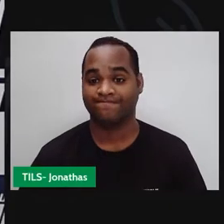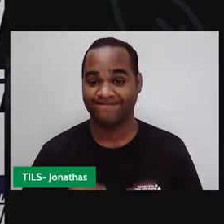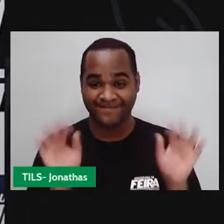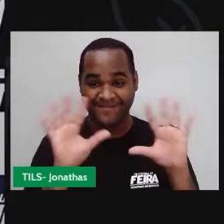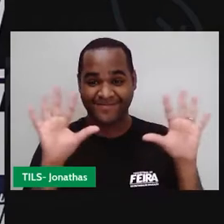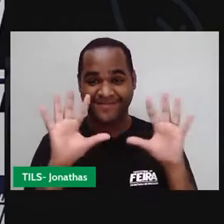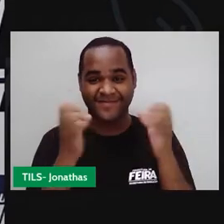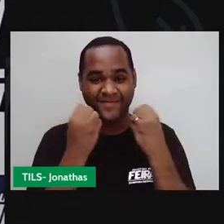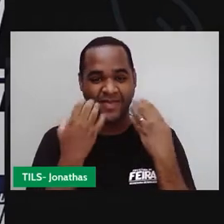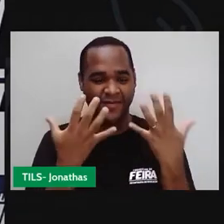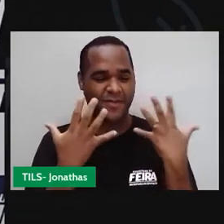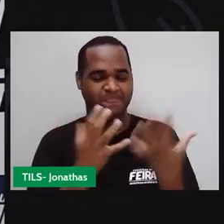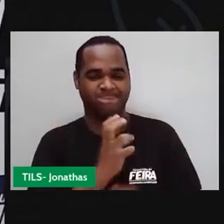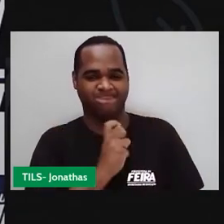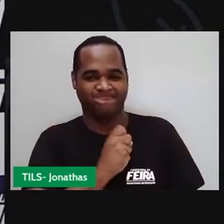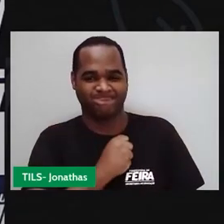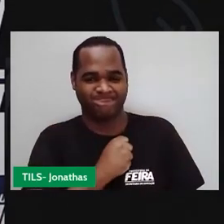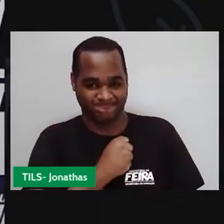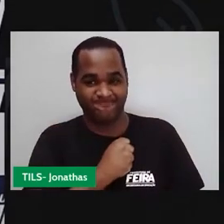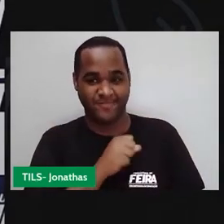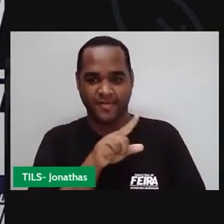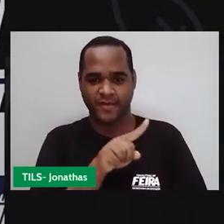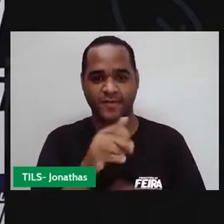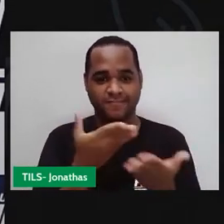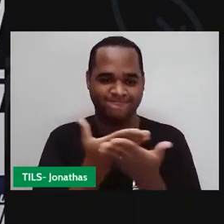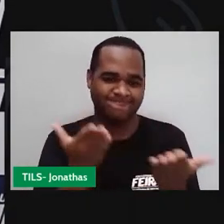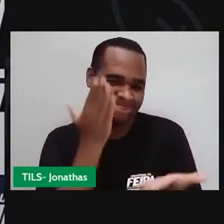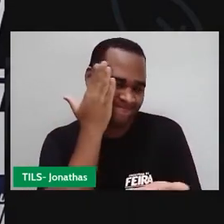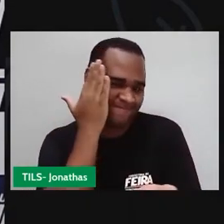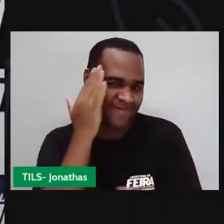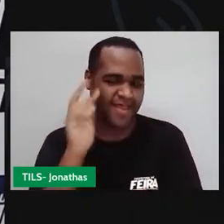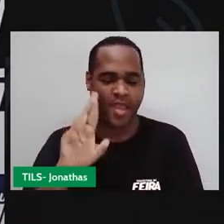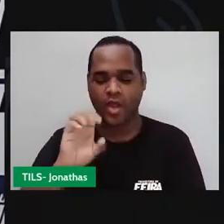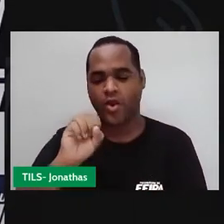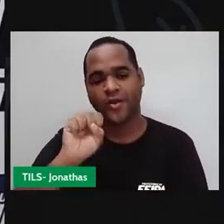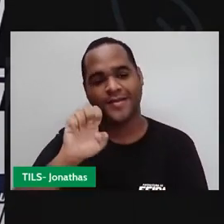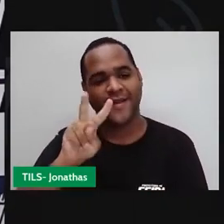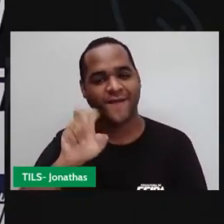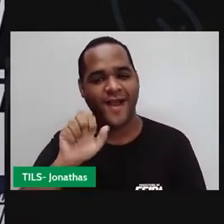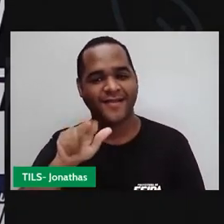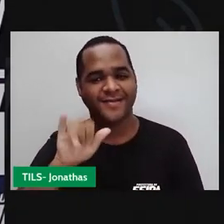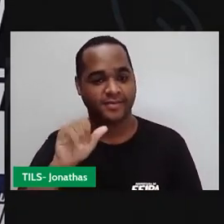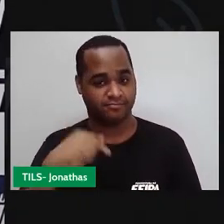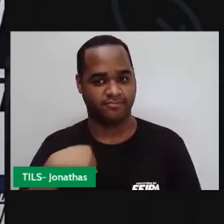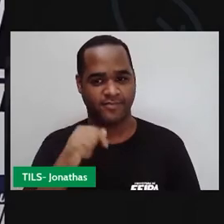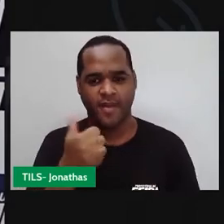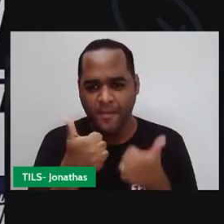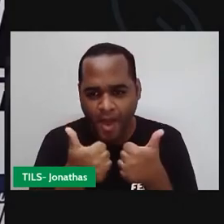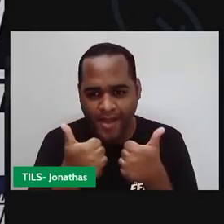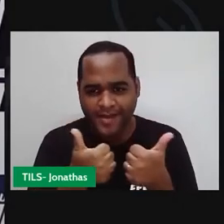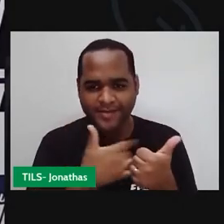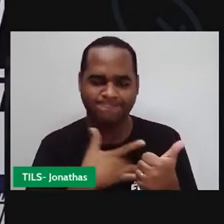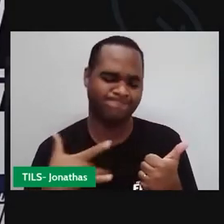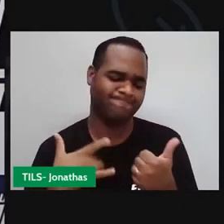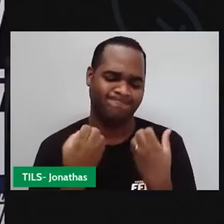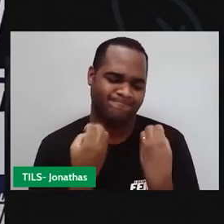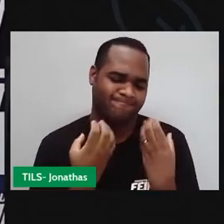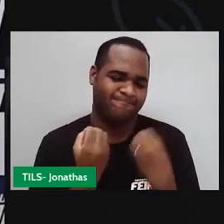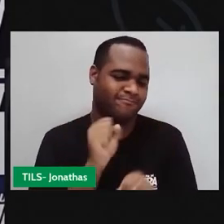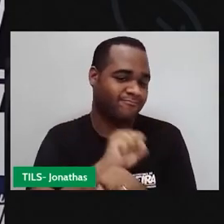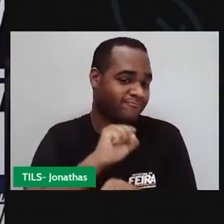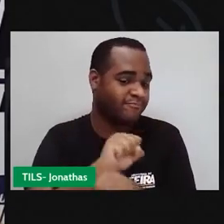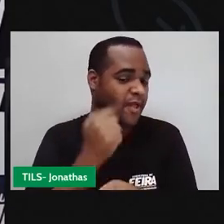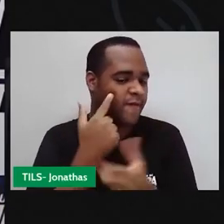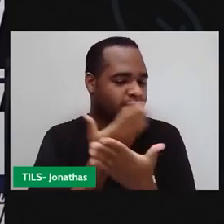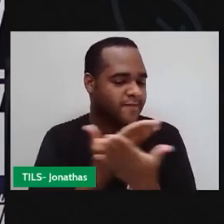Olá, meus amores! Como vocês sabem, aqui é a professora Rosevânia. Tudo bem com vocês? Espero que vocês estejam ótimos, que